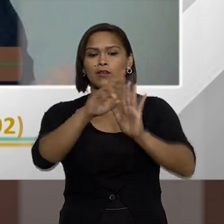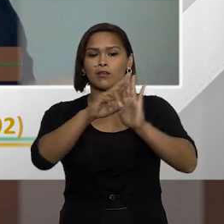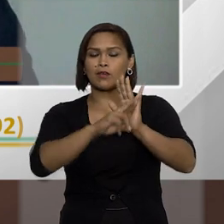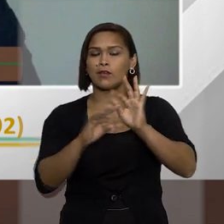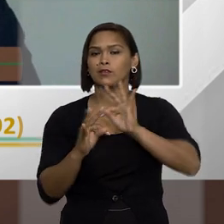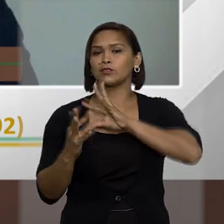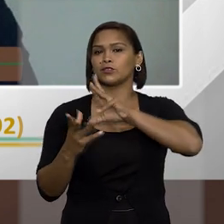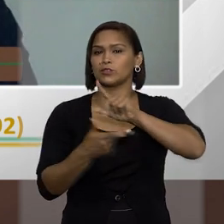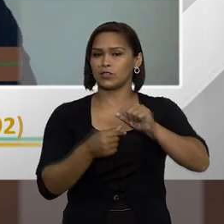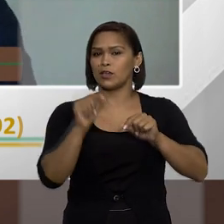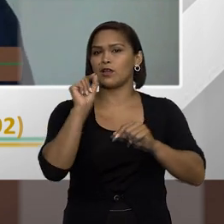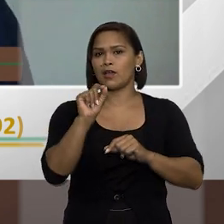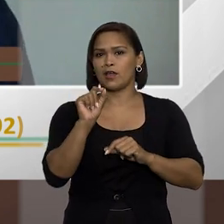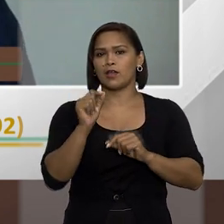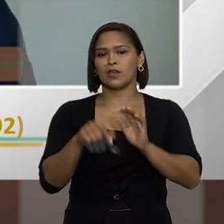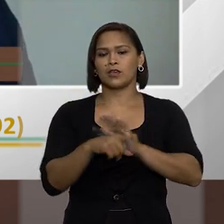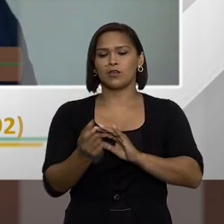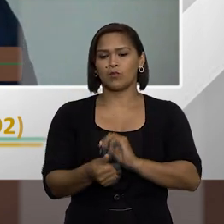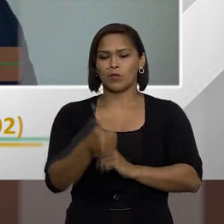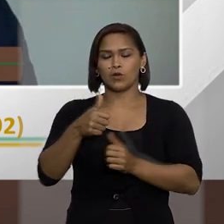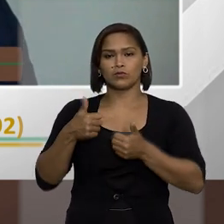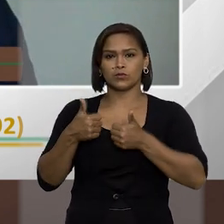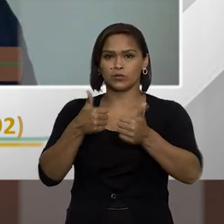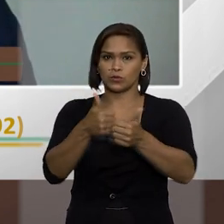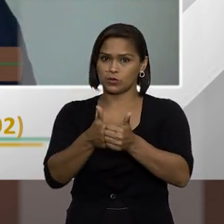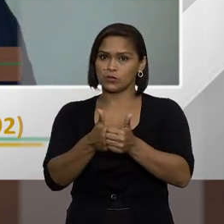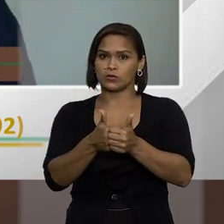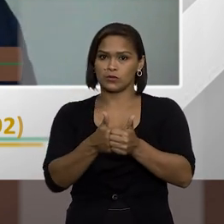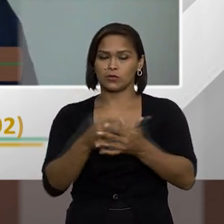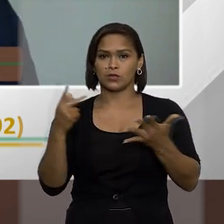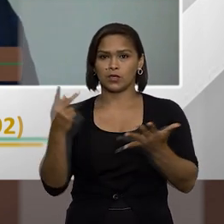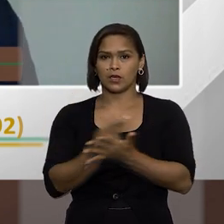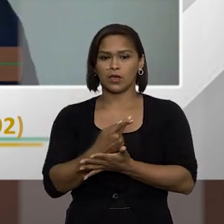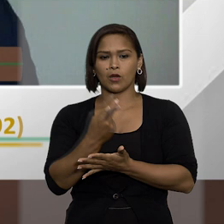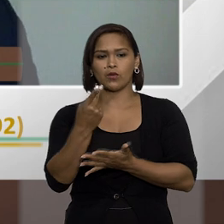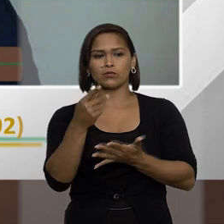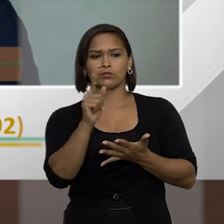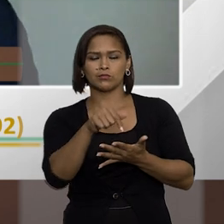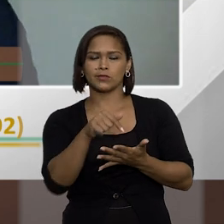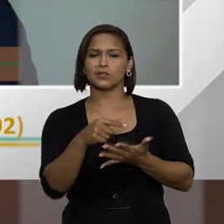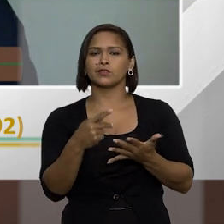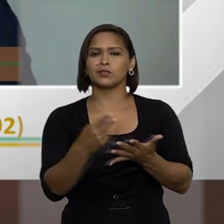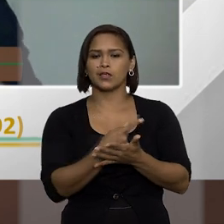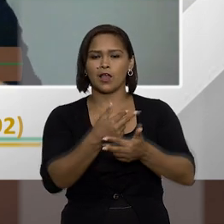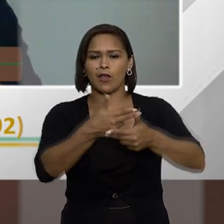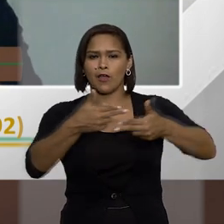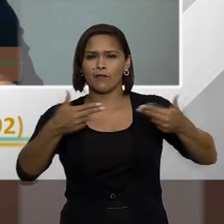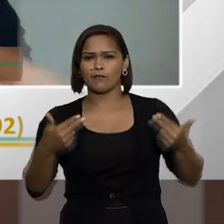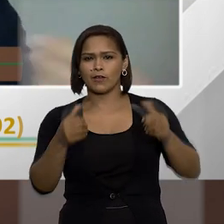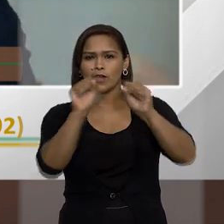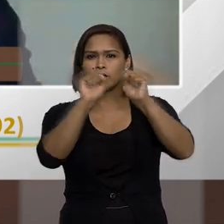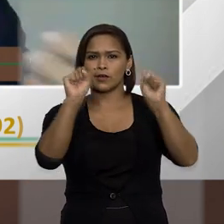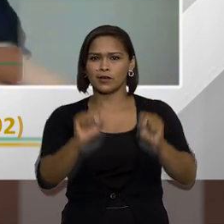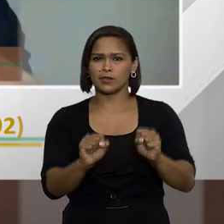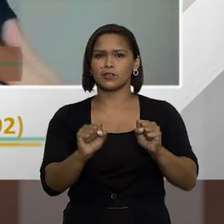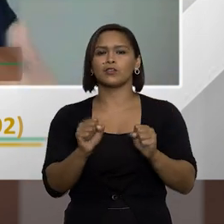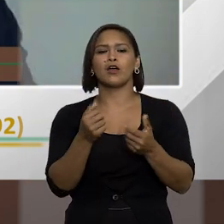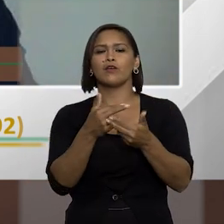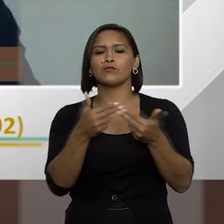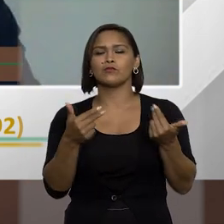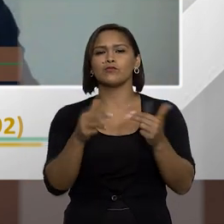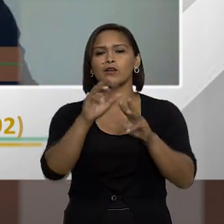a regra geral é justamente que é uma única conduta caso venha a incidir em vários sistemas,